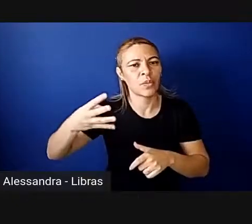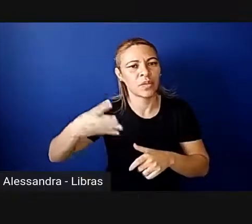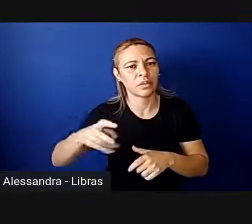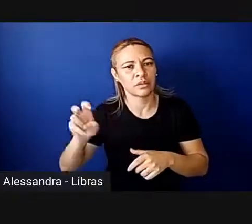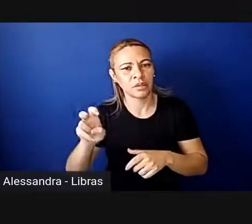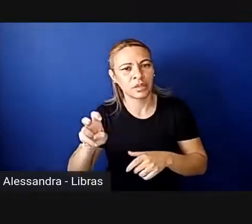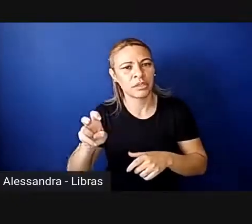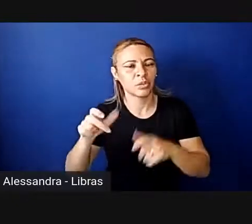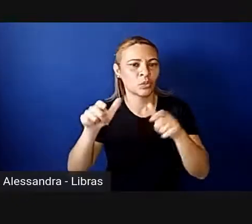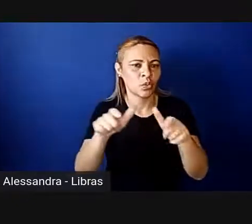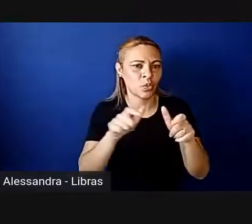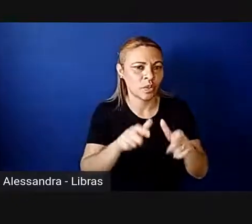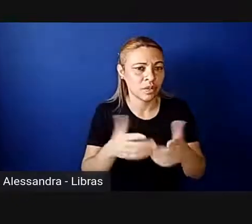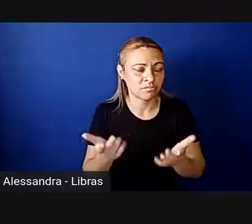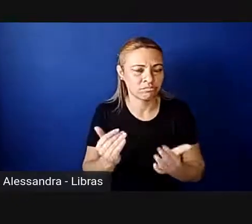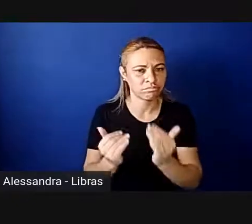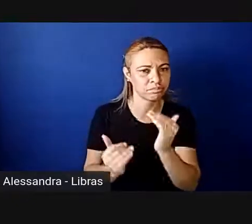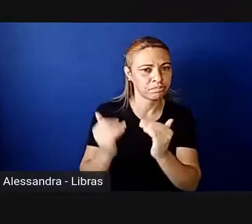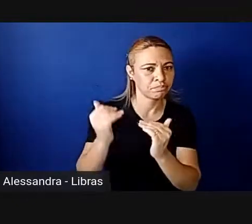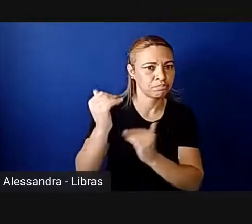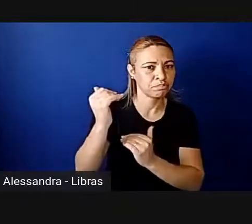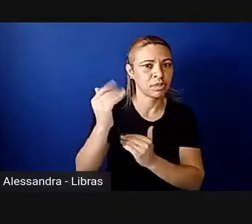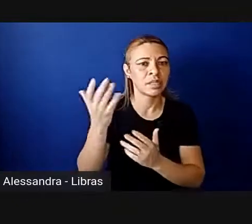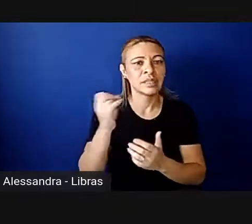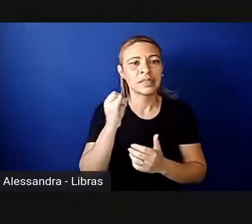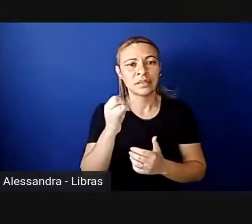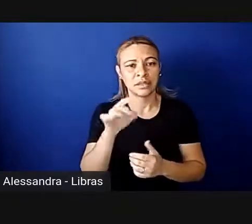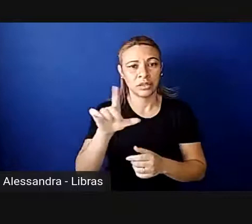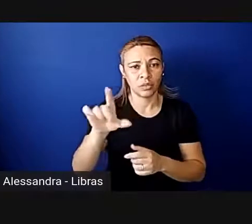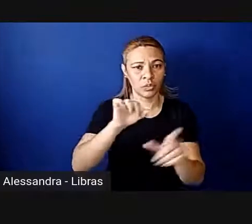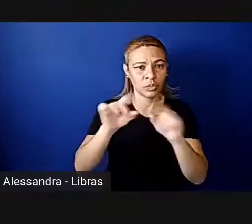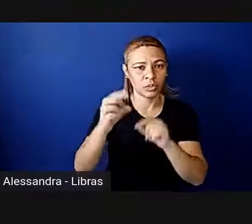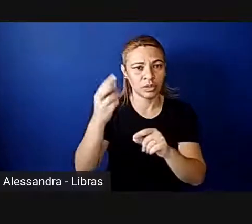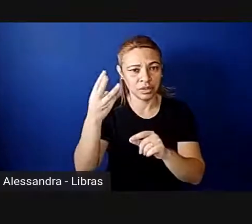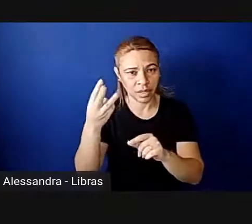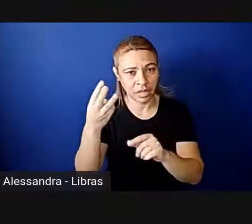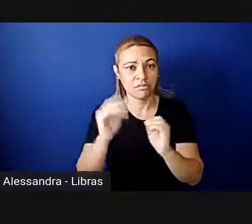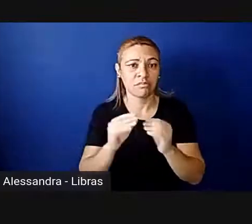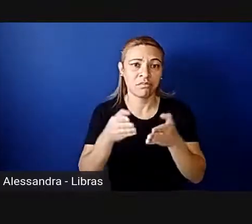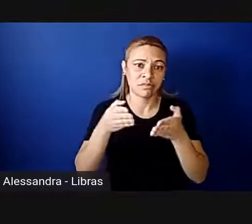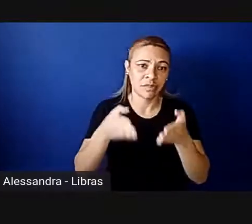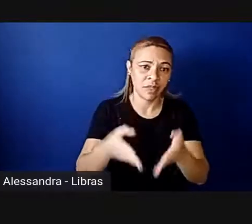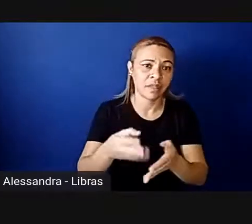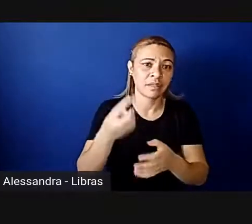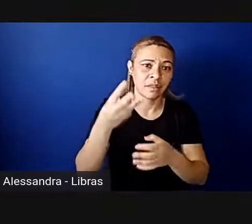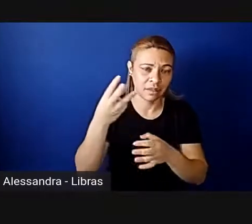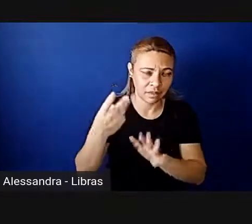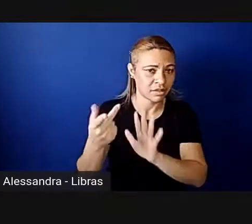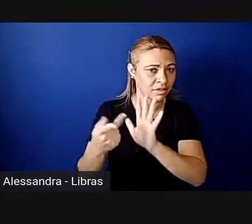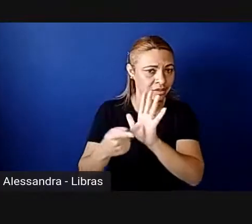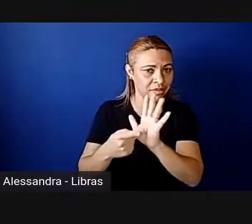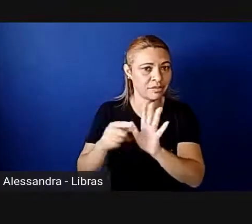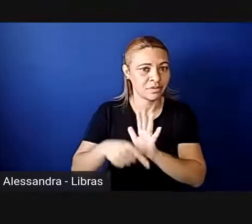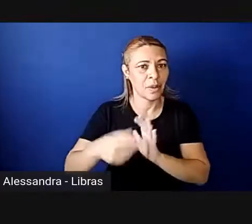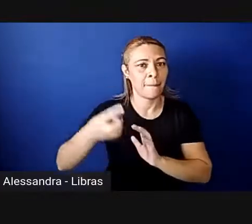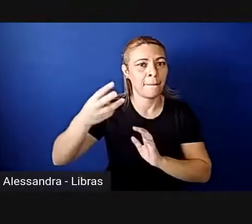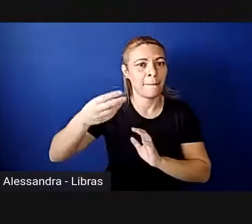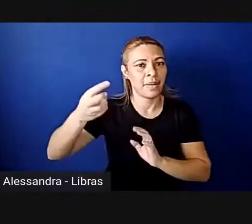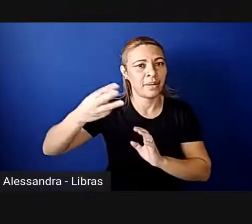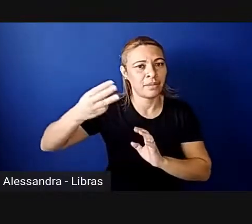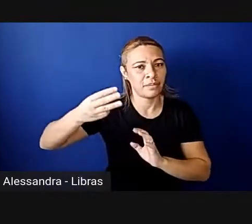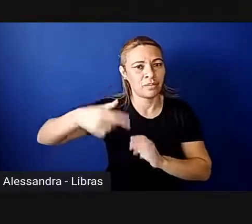né, então, se o partido eleger três, vão entrar três do partido, os três primeiros lugares, né,